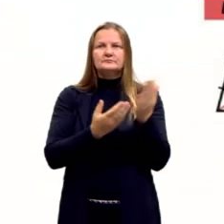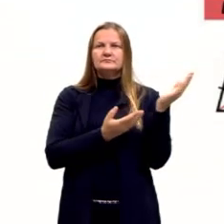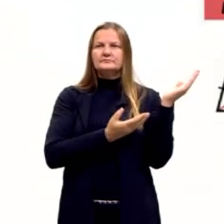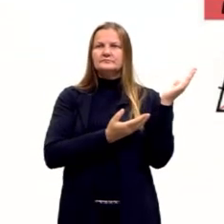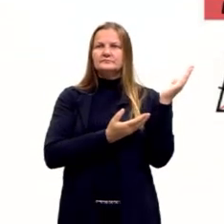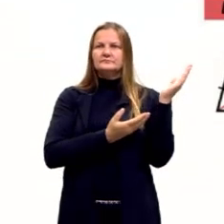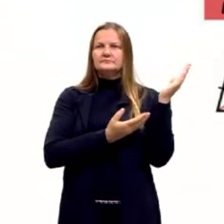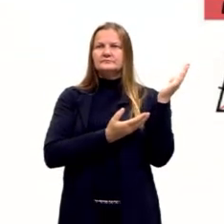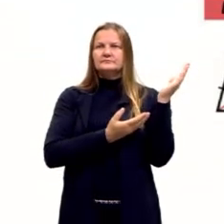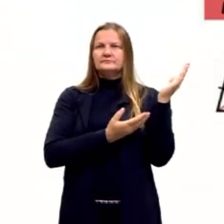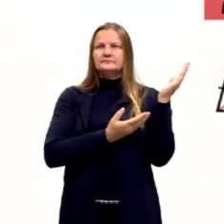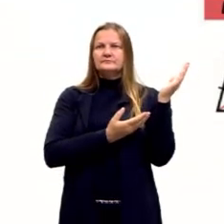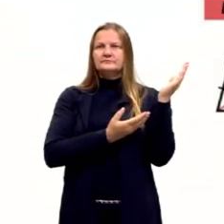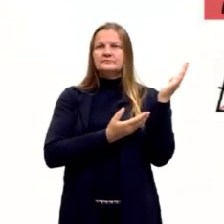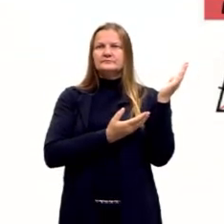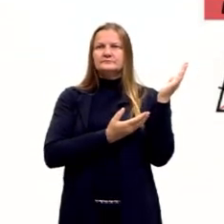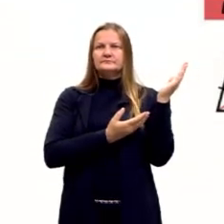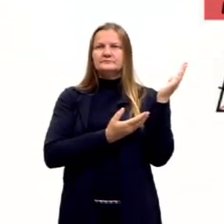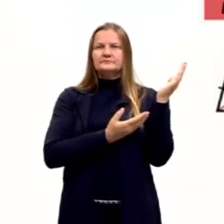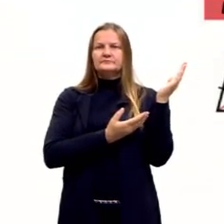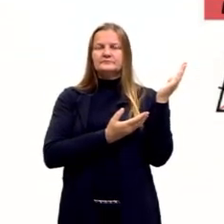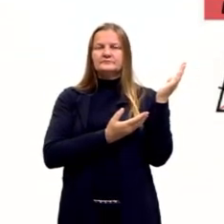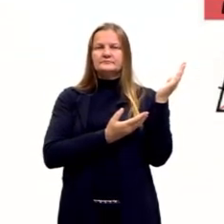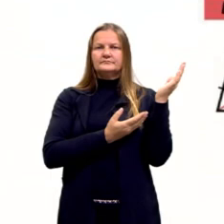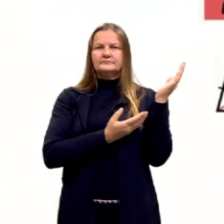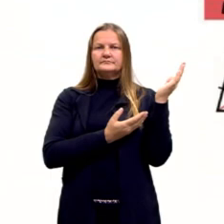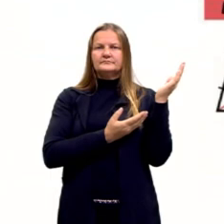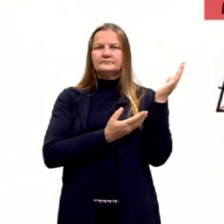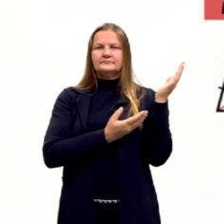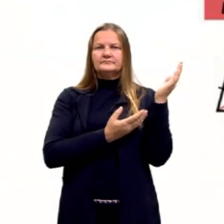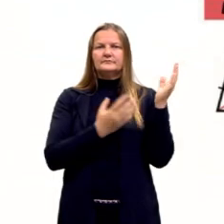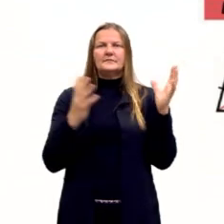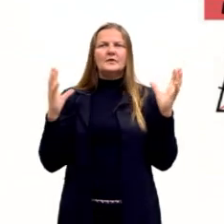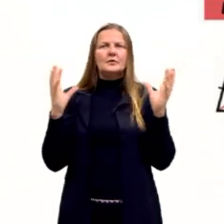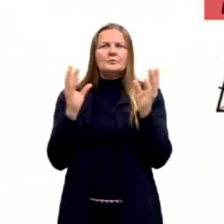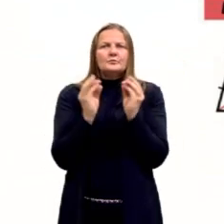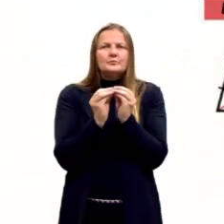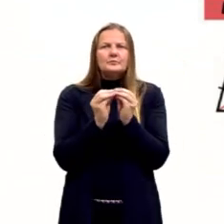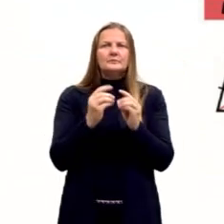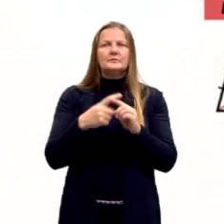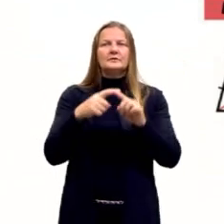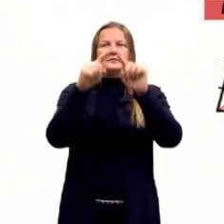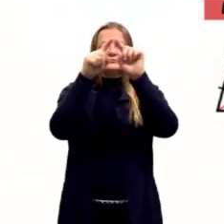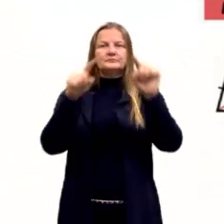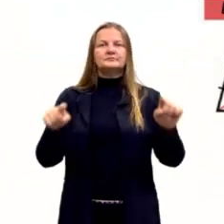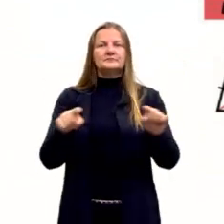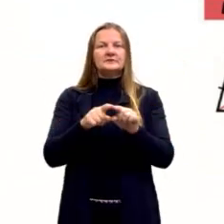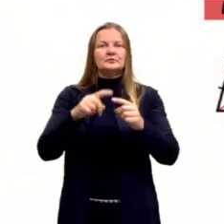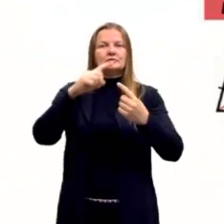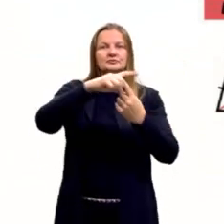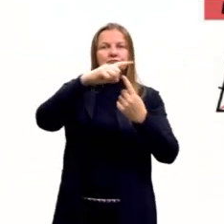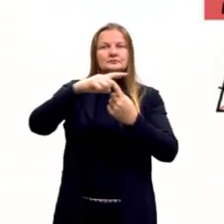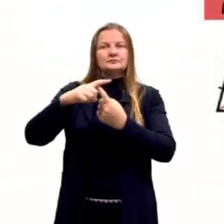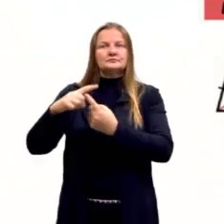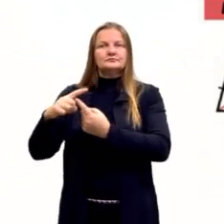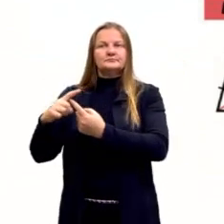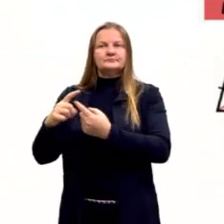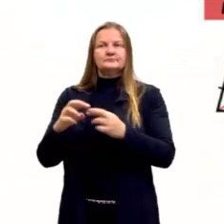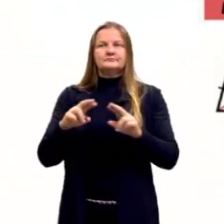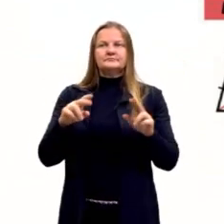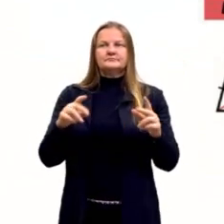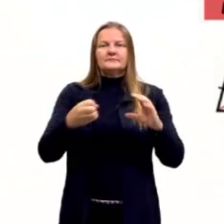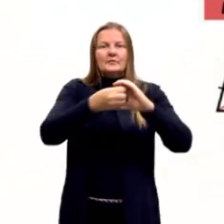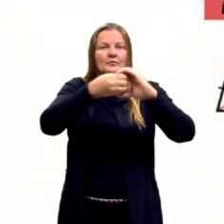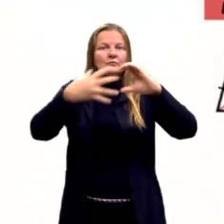E aqui eu trouxe um outro resumo, tratando, então, sobre os triângulos. Então, nós temos a